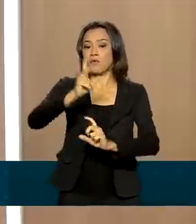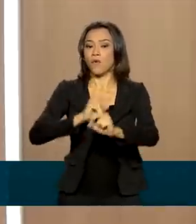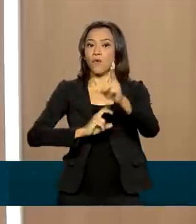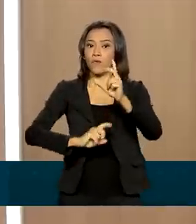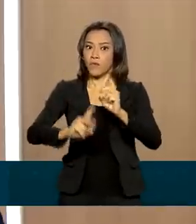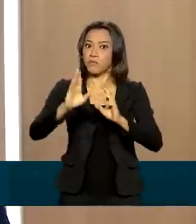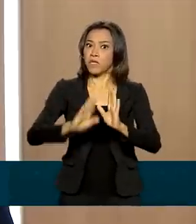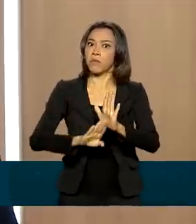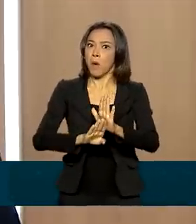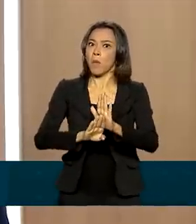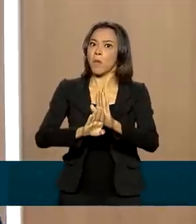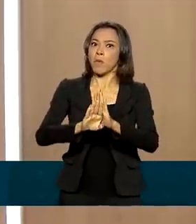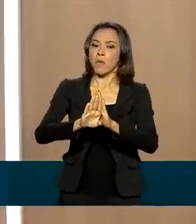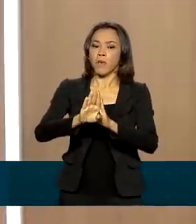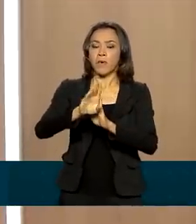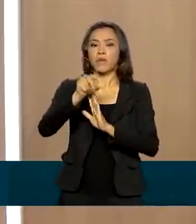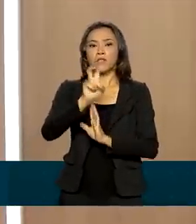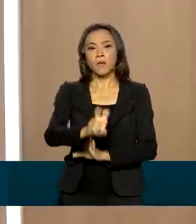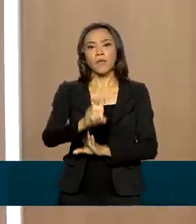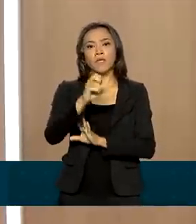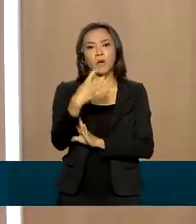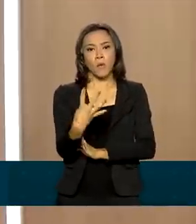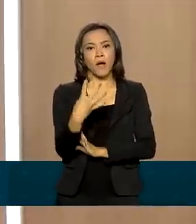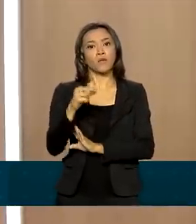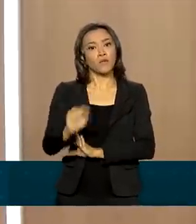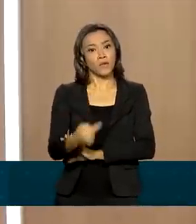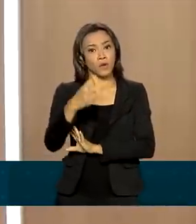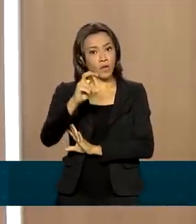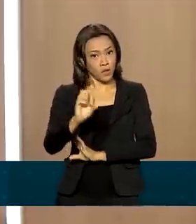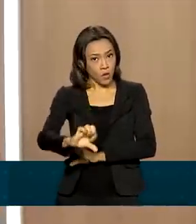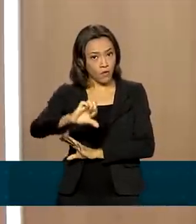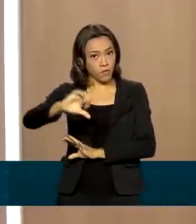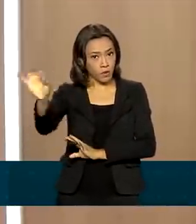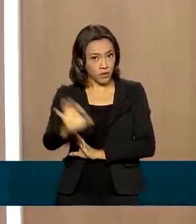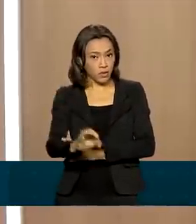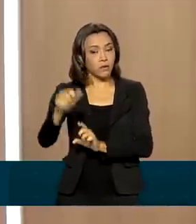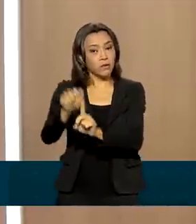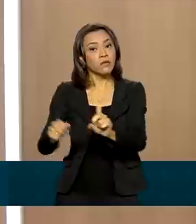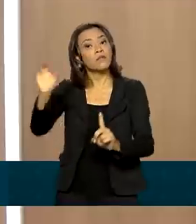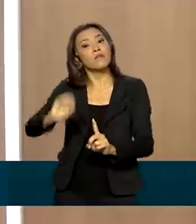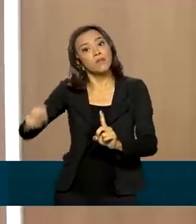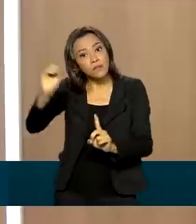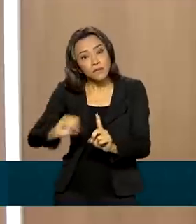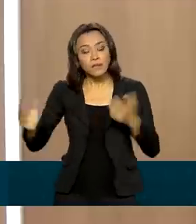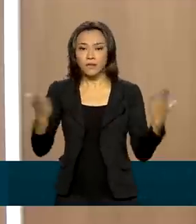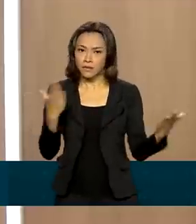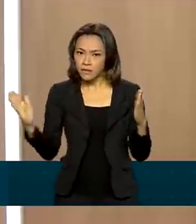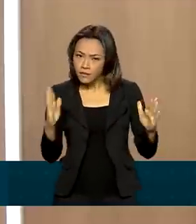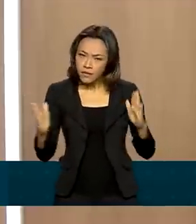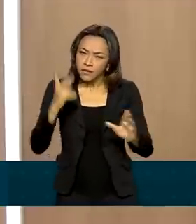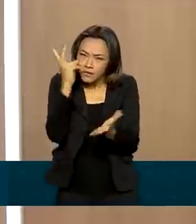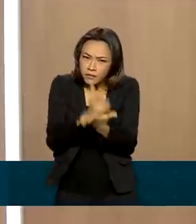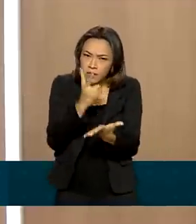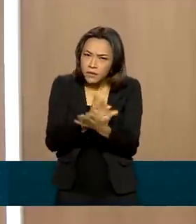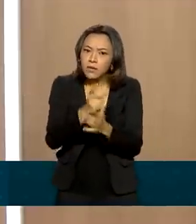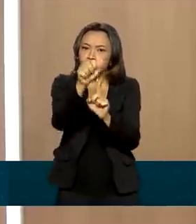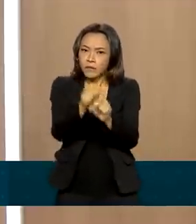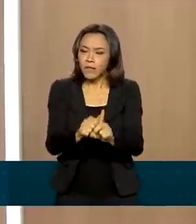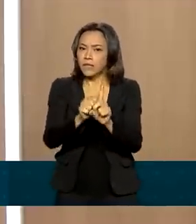surpreendentes 54,9% em outubro de 2021, comparado com o mesmo mês de 2020.